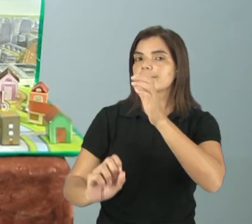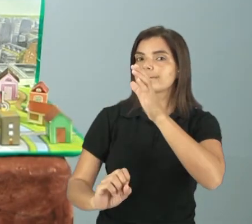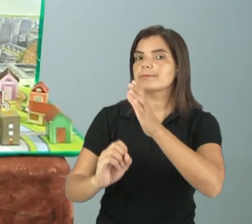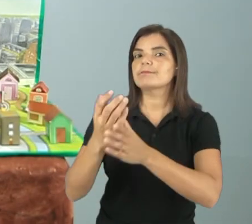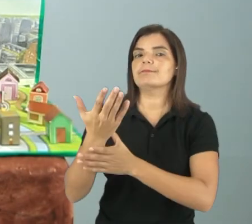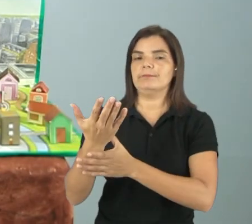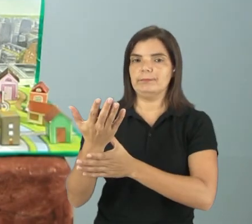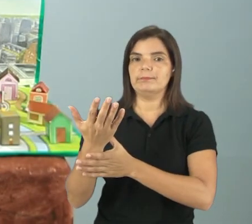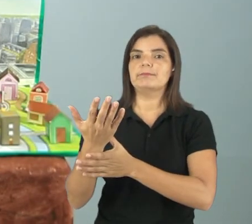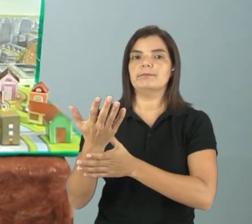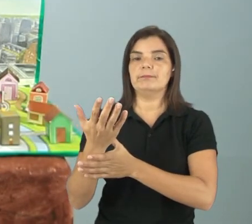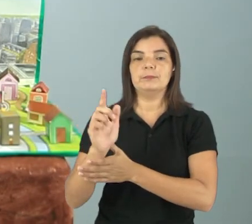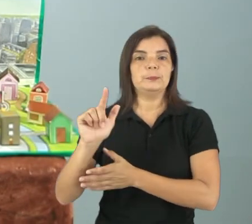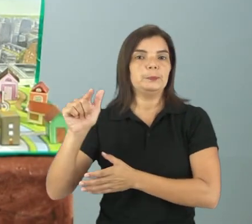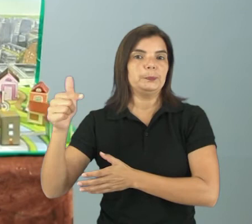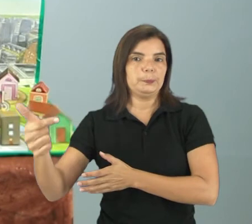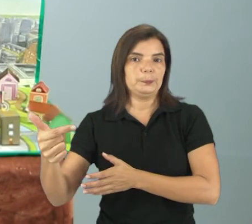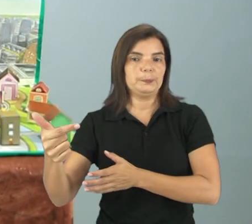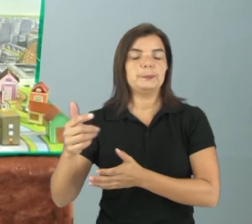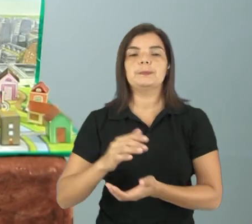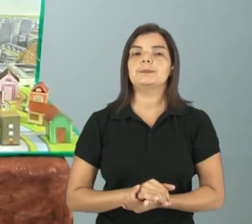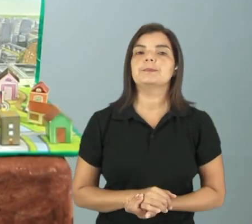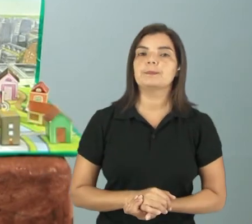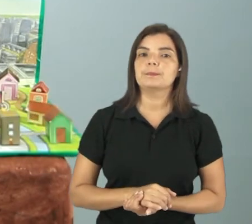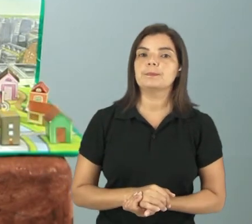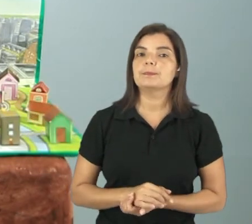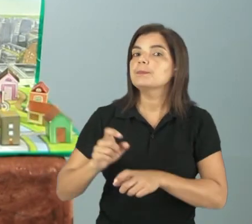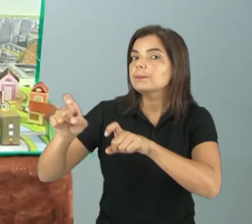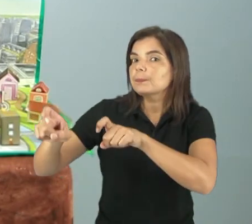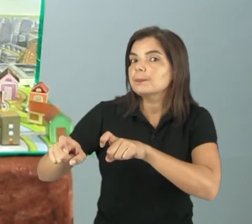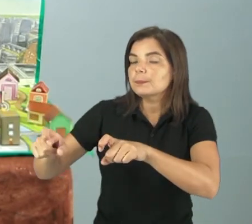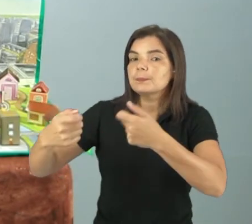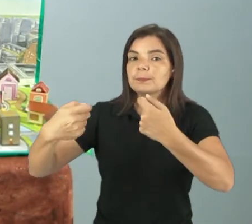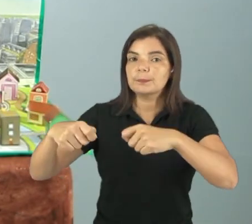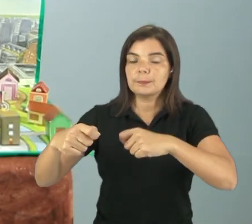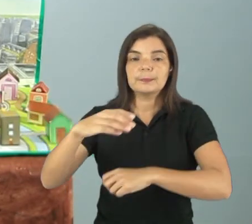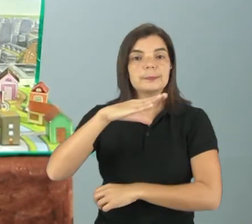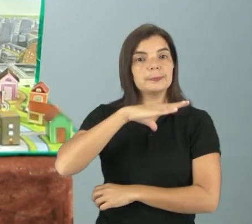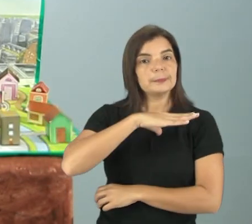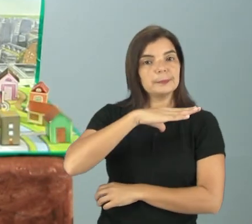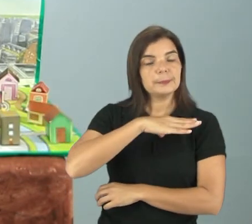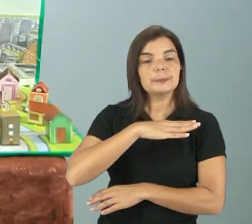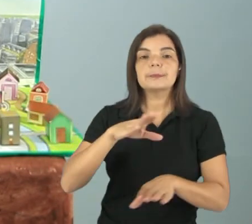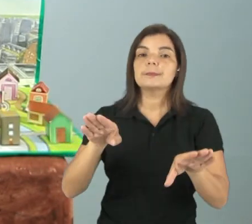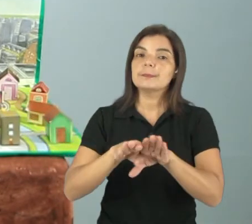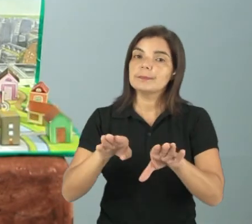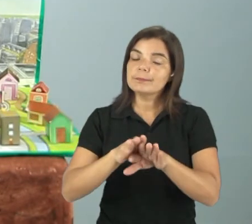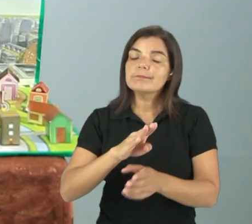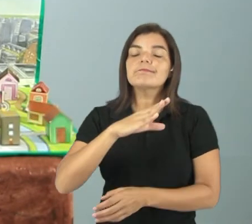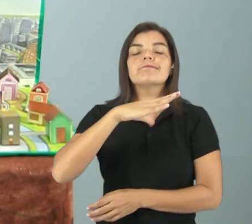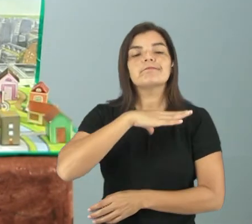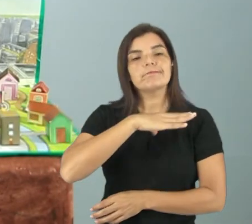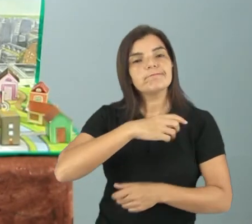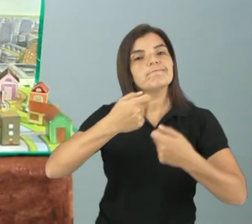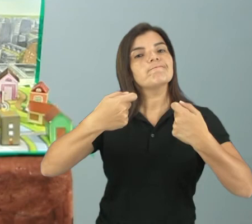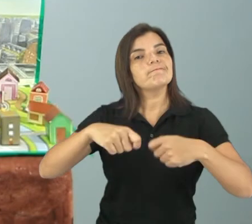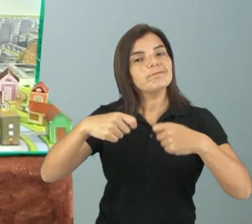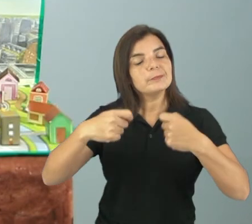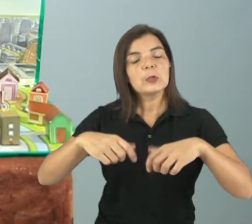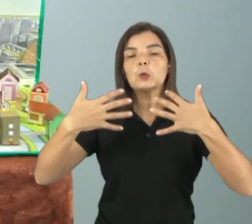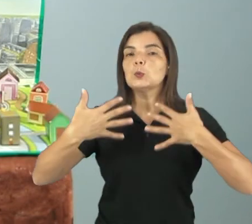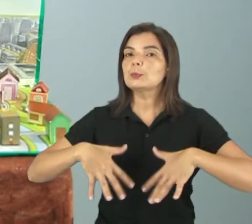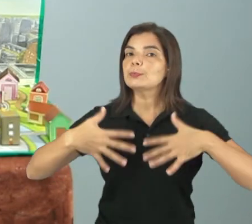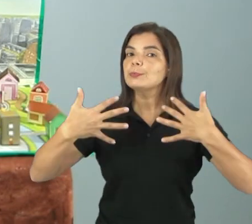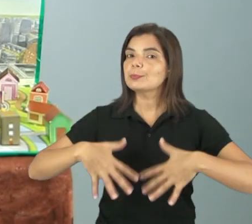realizado, né, no outro. Tanto a zona rural depende da zona urbana, como a zona urbana também precisa, e muito,